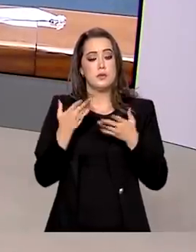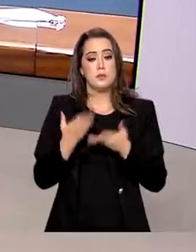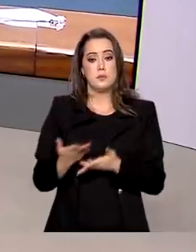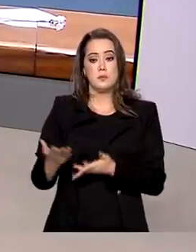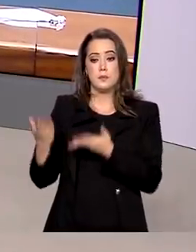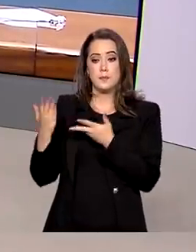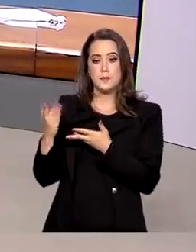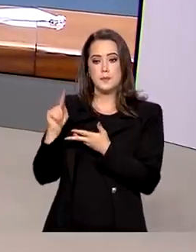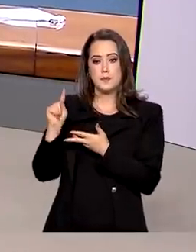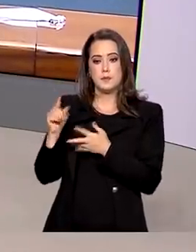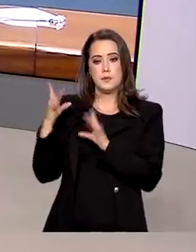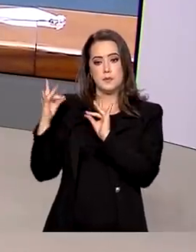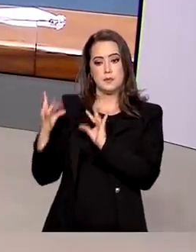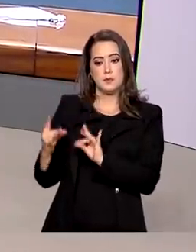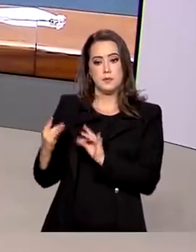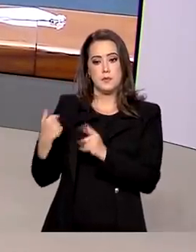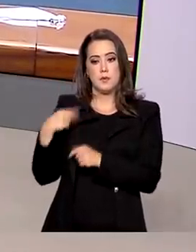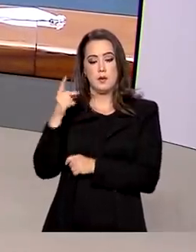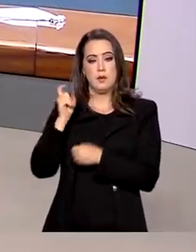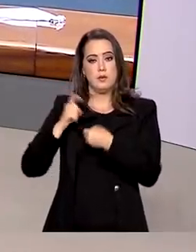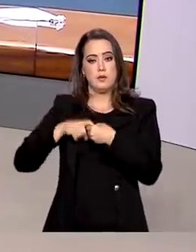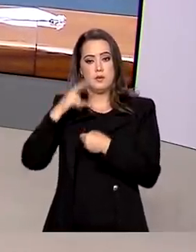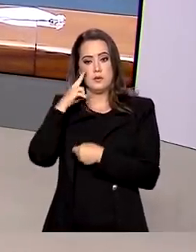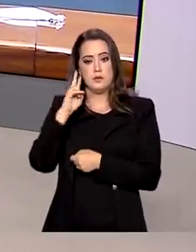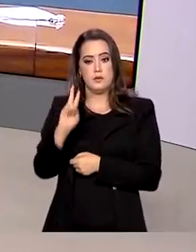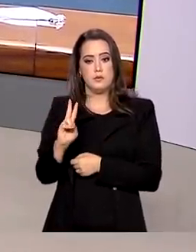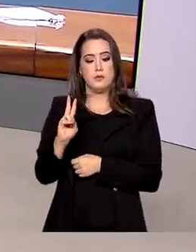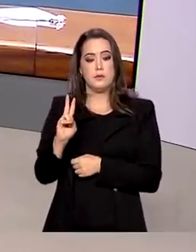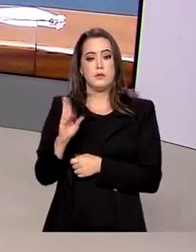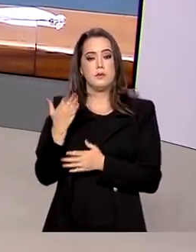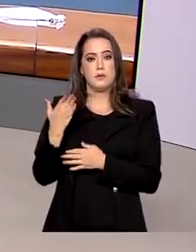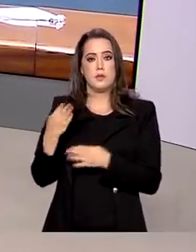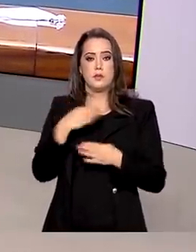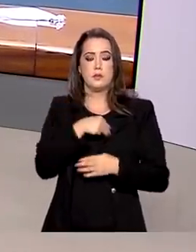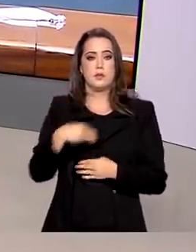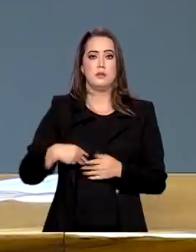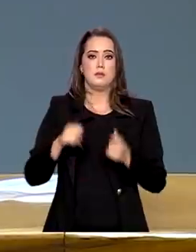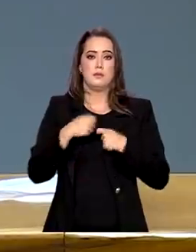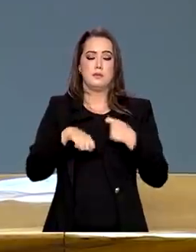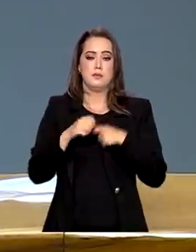Paulo Guedes vem dando esclarecimentos. E a gente volta aí com as imagens do Ministério da Economia.